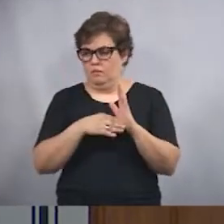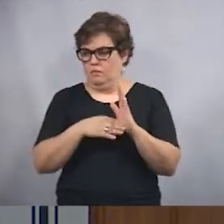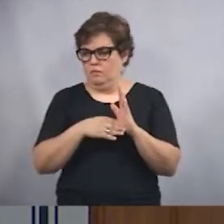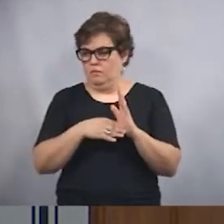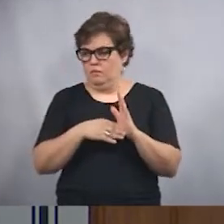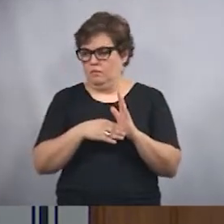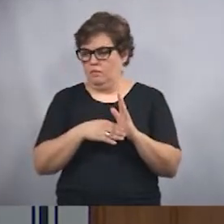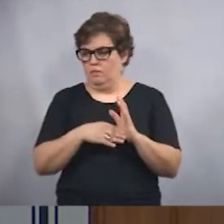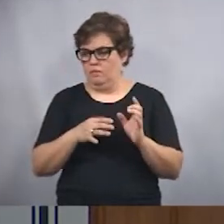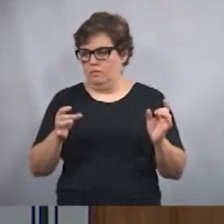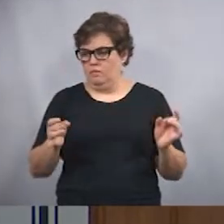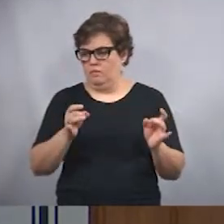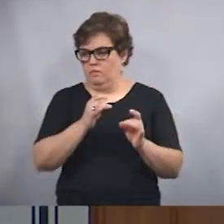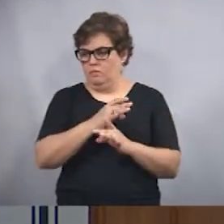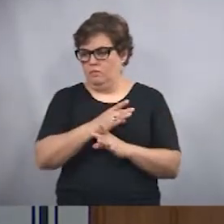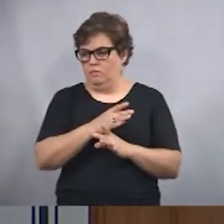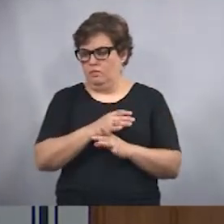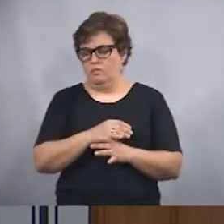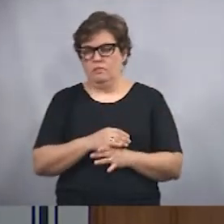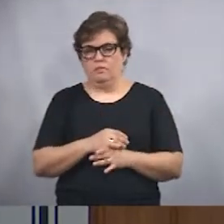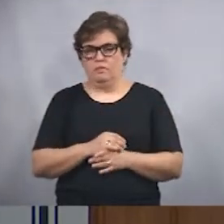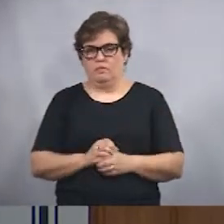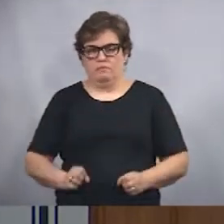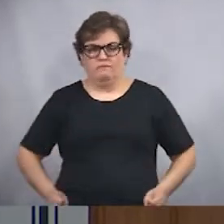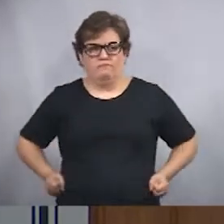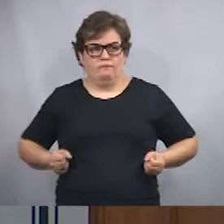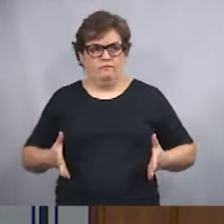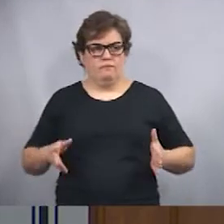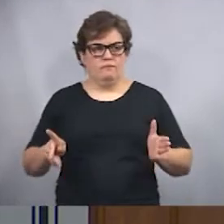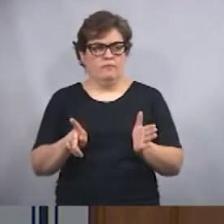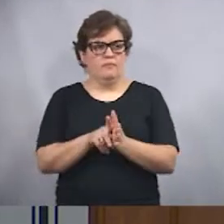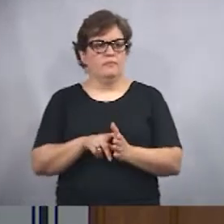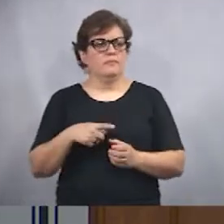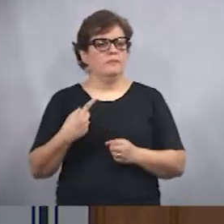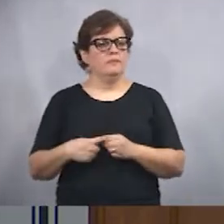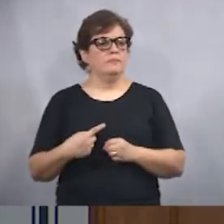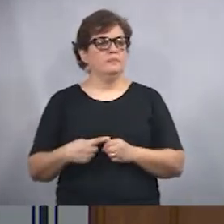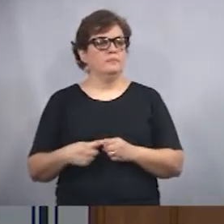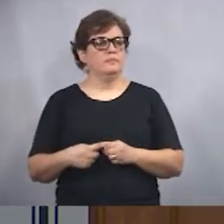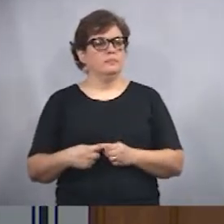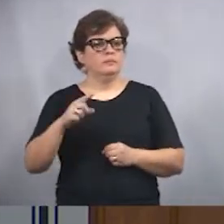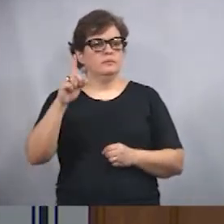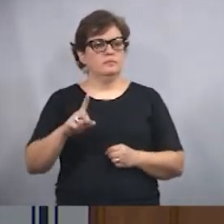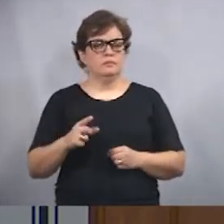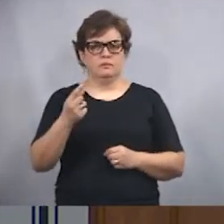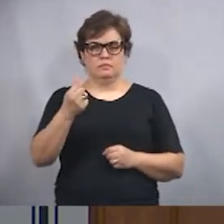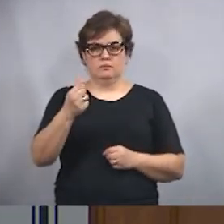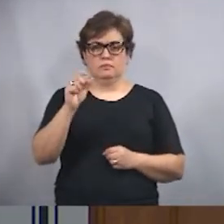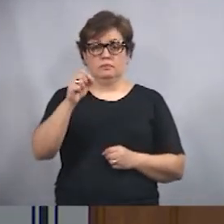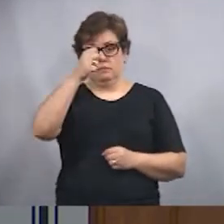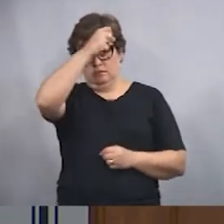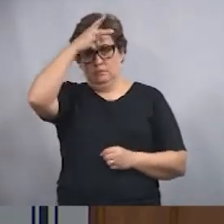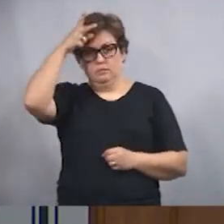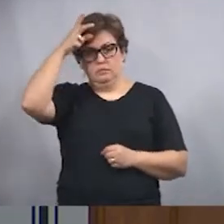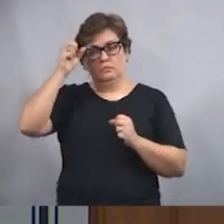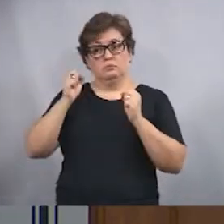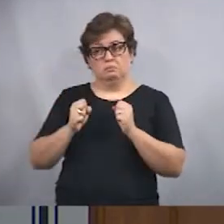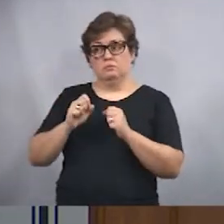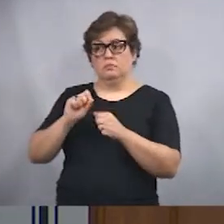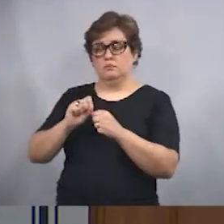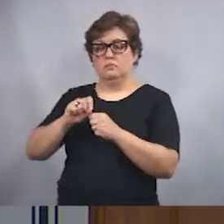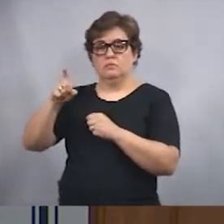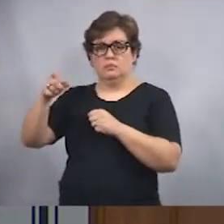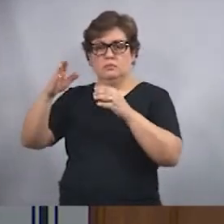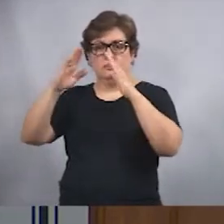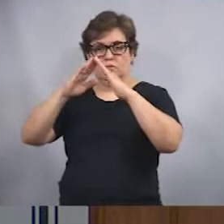aliviando os gastos do próprio município. São investimentos que o prefeito poderia estar fazendo lá na Casa do